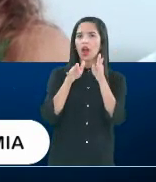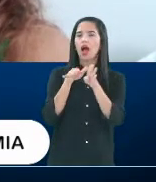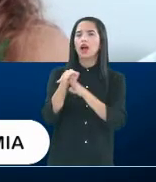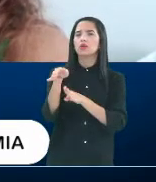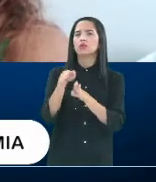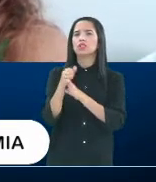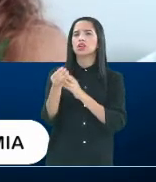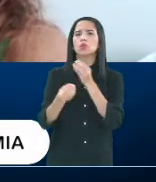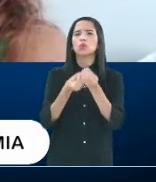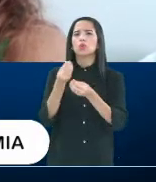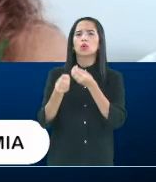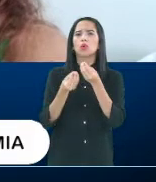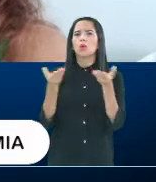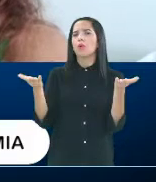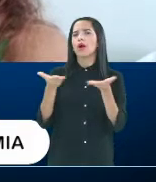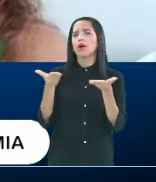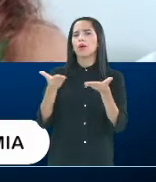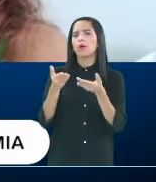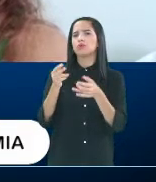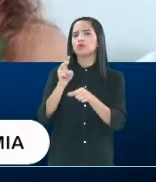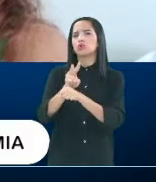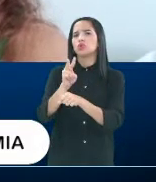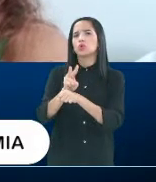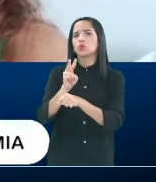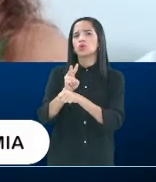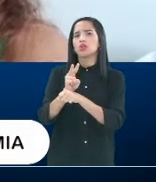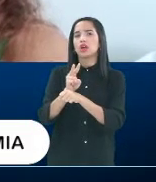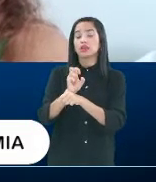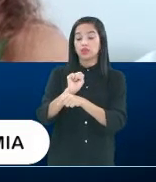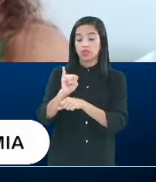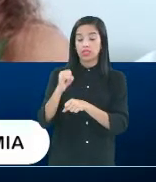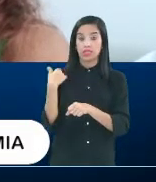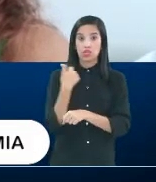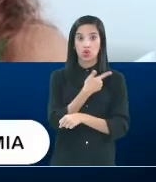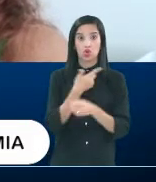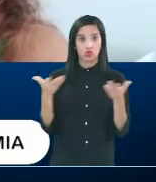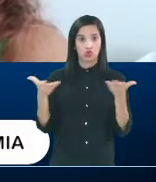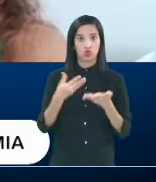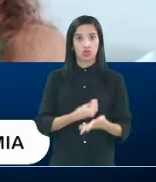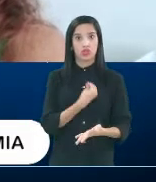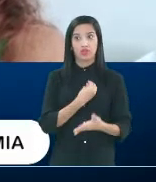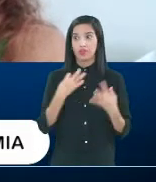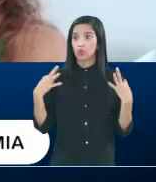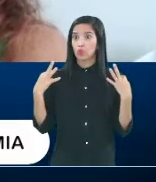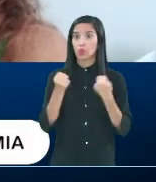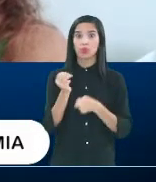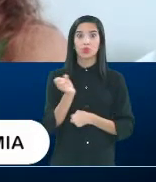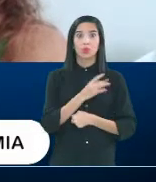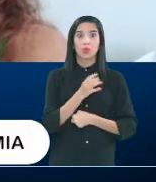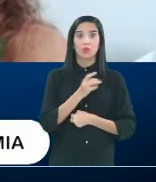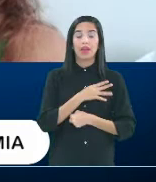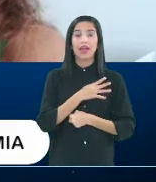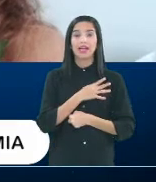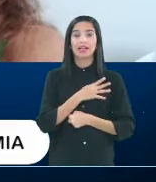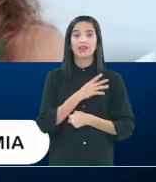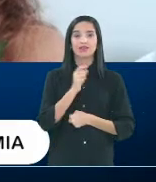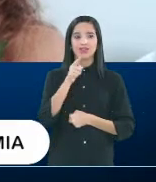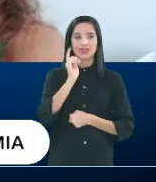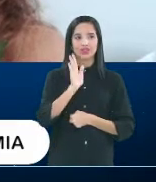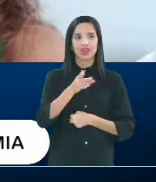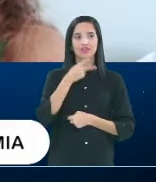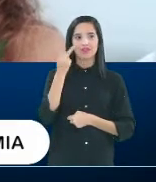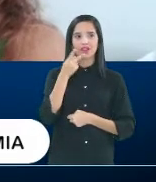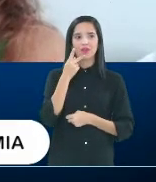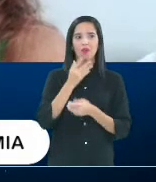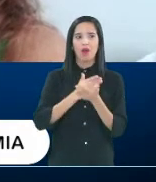que terapia nesse momento aí, por exemplo, se estamos nessa situação, todo mundo apavorado, a senhora já deu até algumas